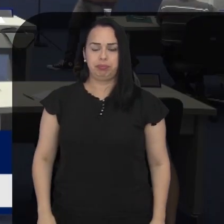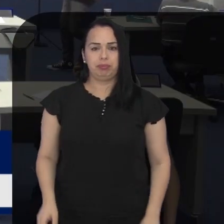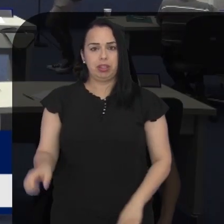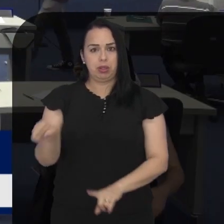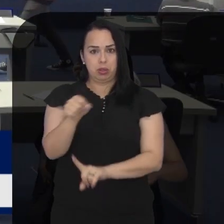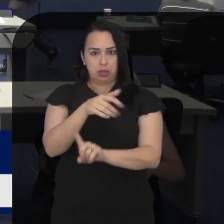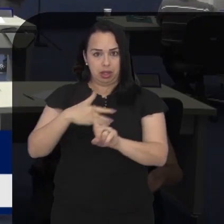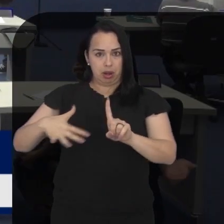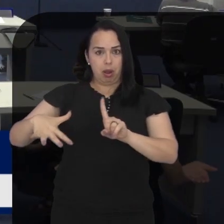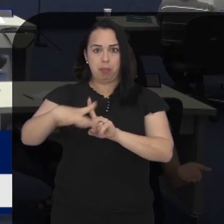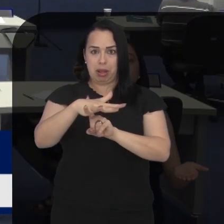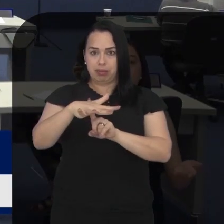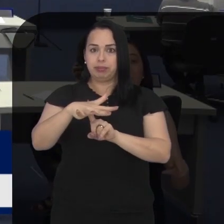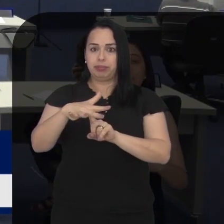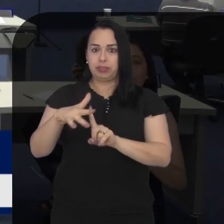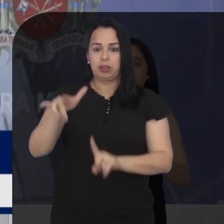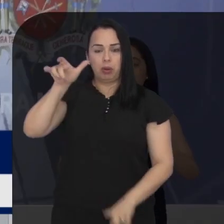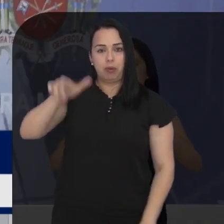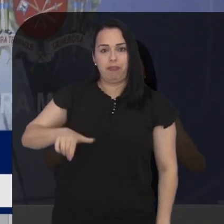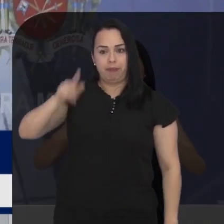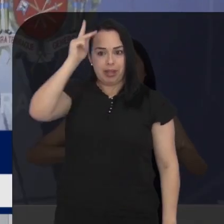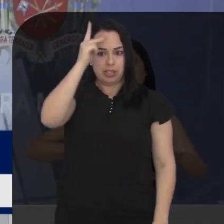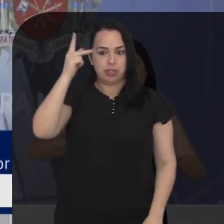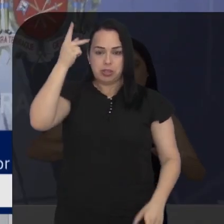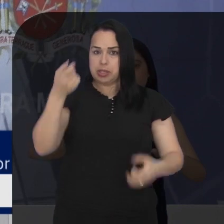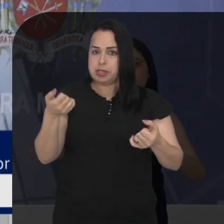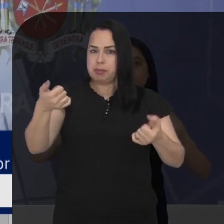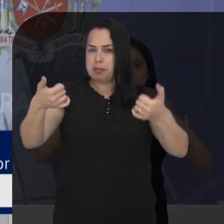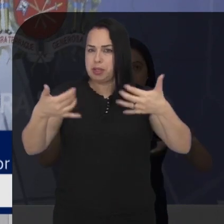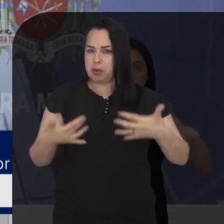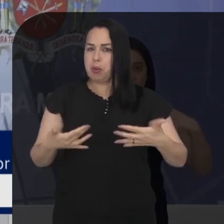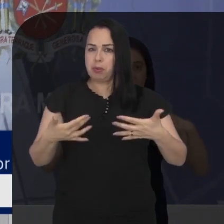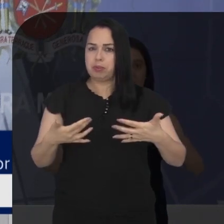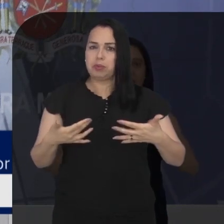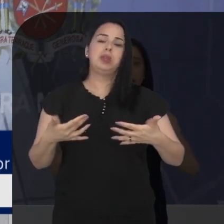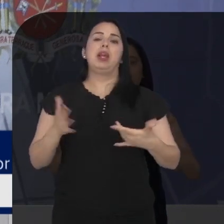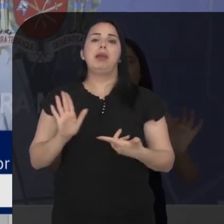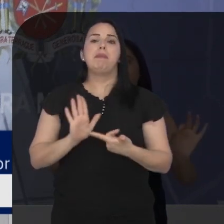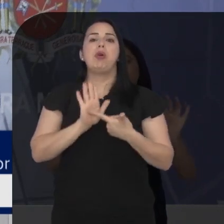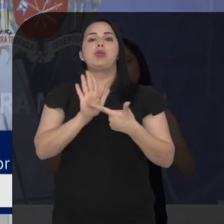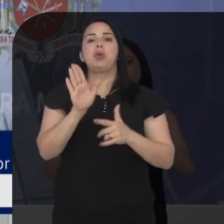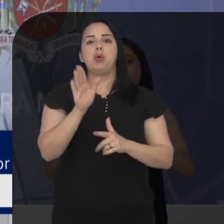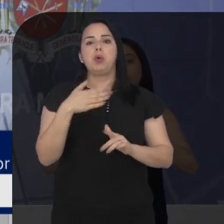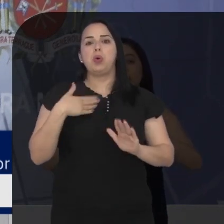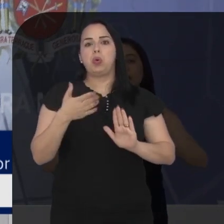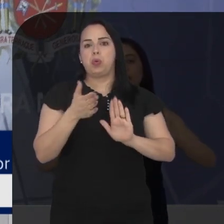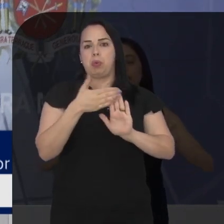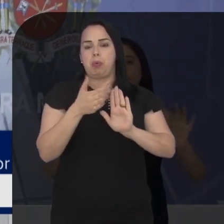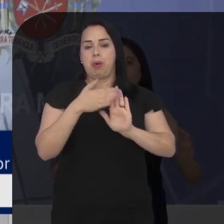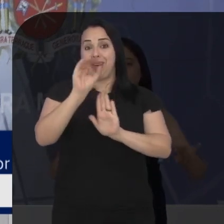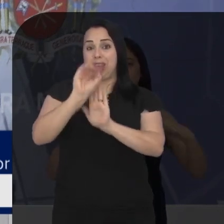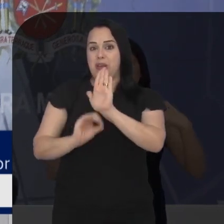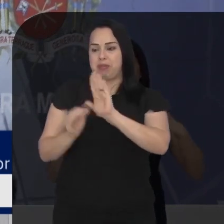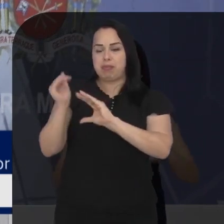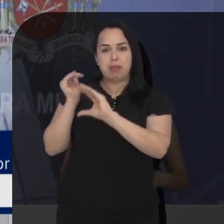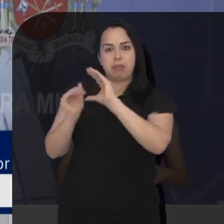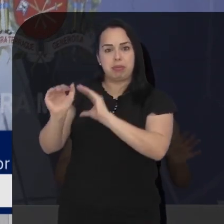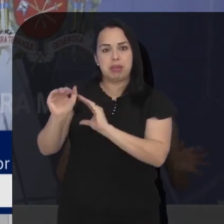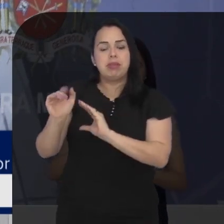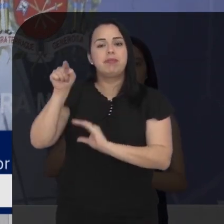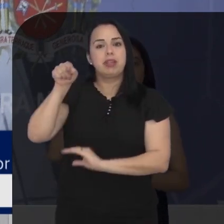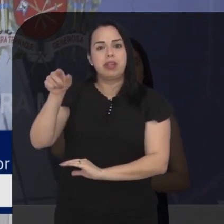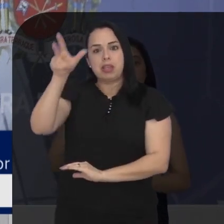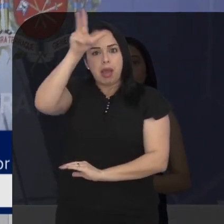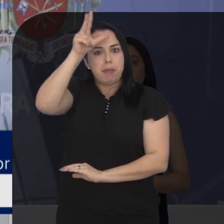ambiente foi o tema retratado pelo vereador Fernando Petite. Ele comentou que apresentou um requerimento e um ofício para que o